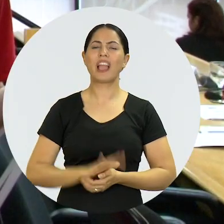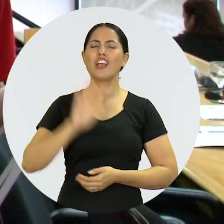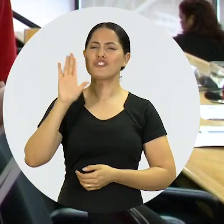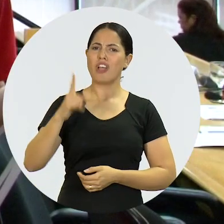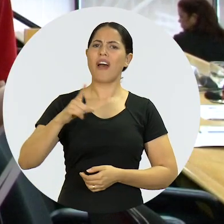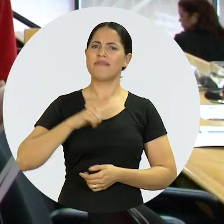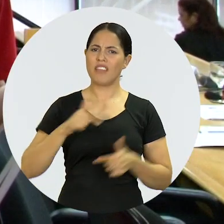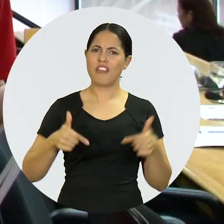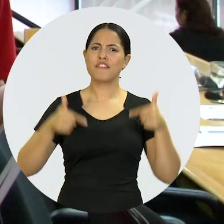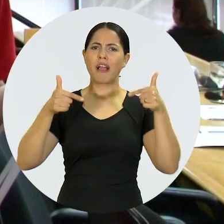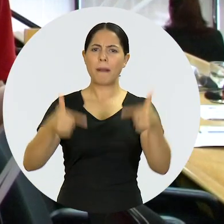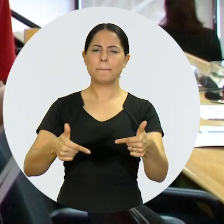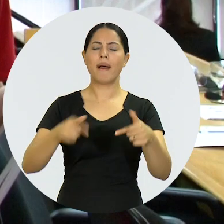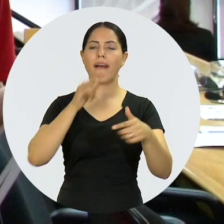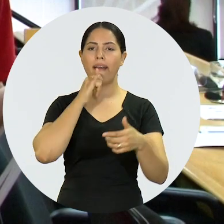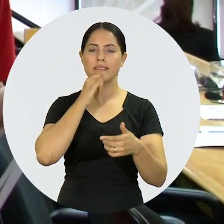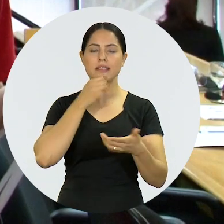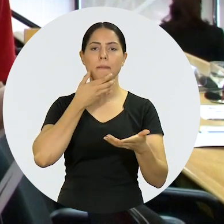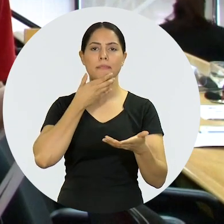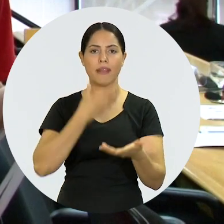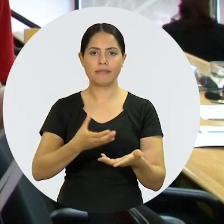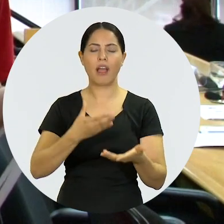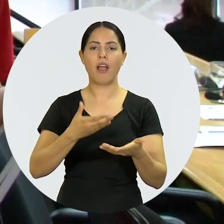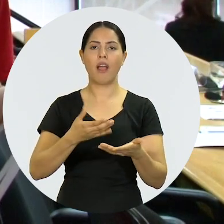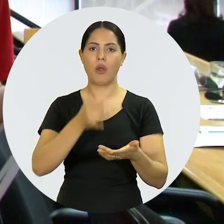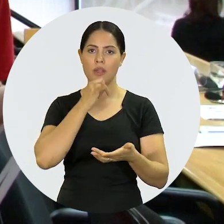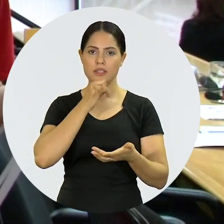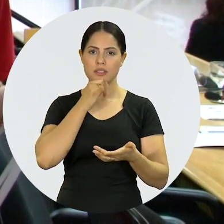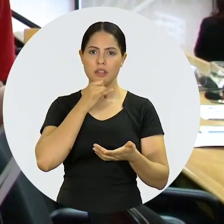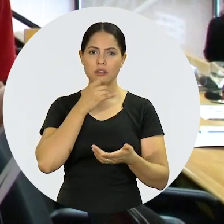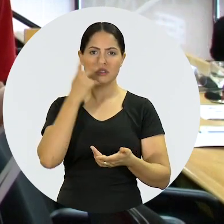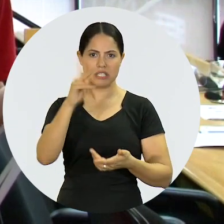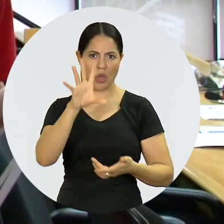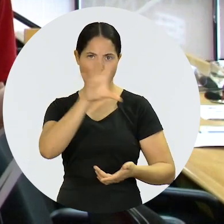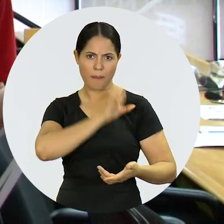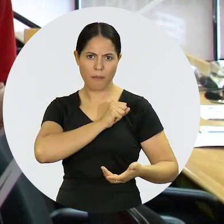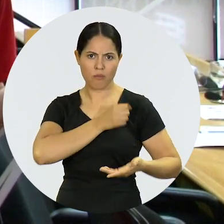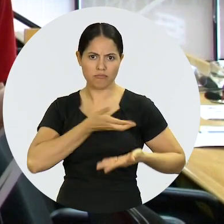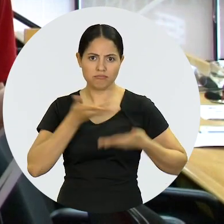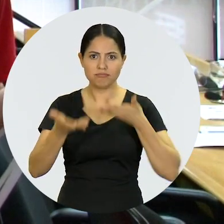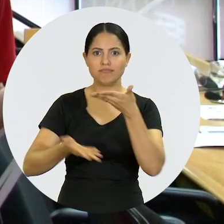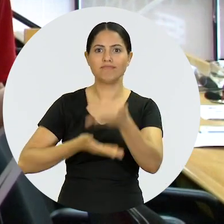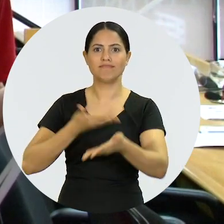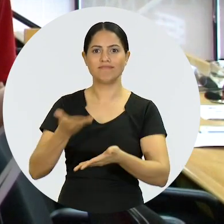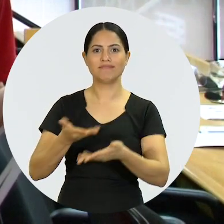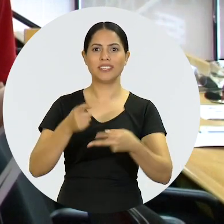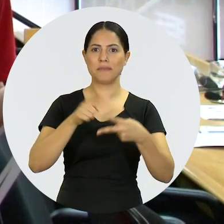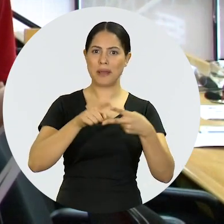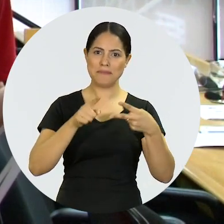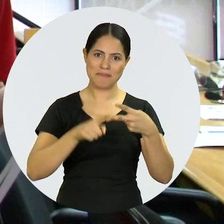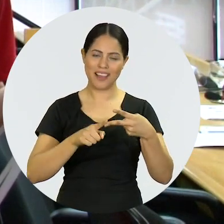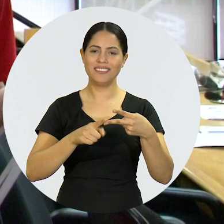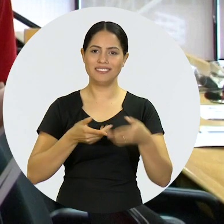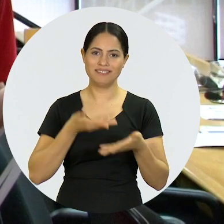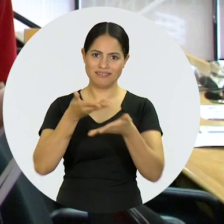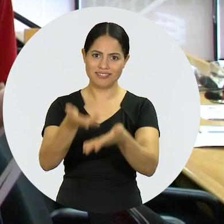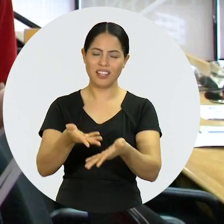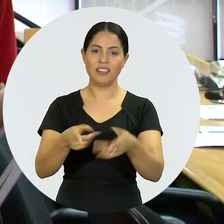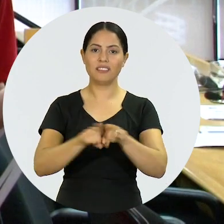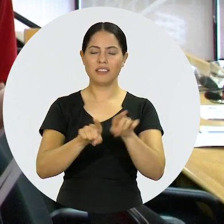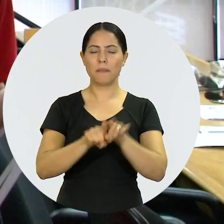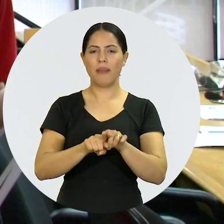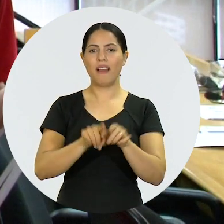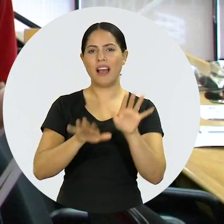Nós já fizemos várias campanhas, entre elas, no Natal, que é compartilhe a fortuna do amor com os OAB Vozinhos, uma